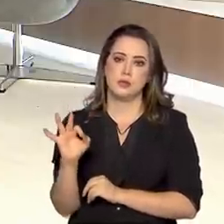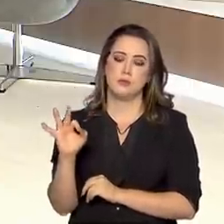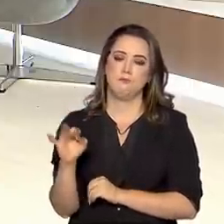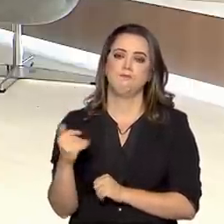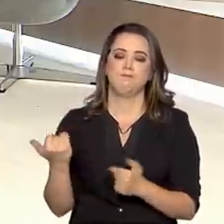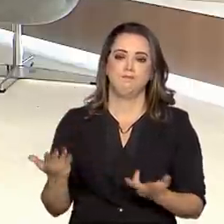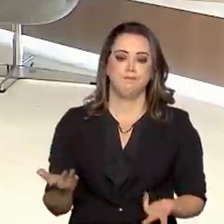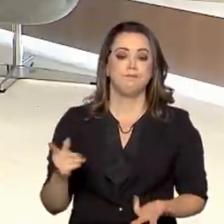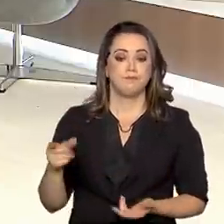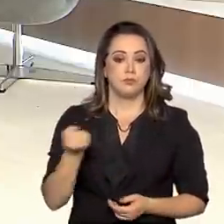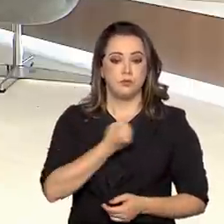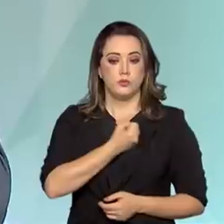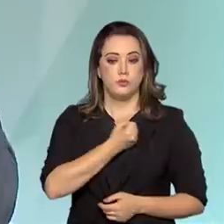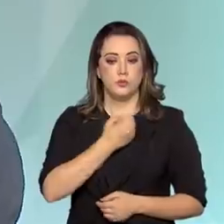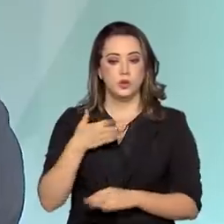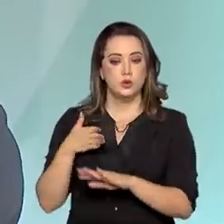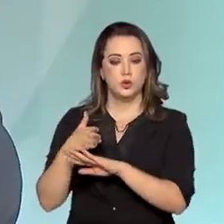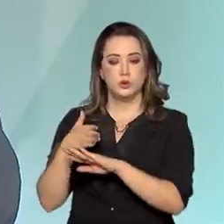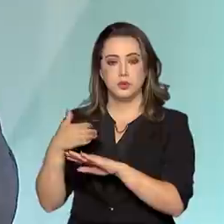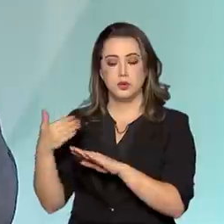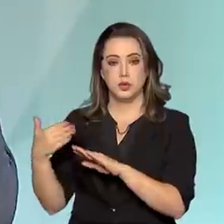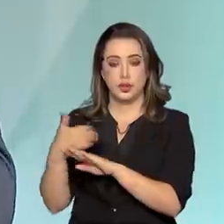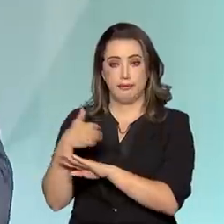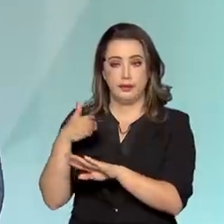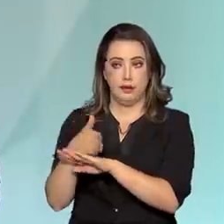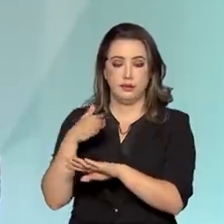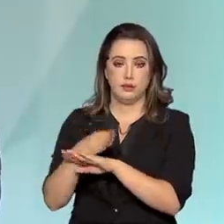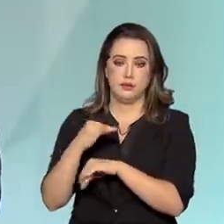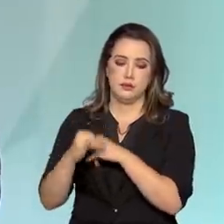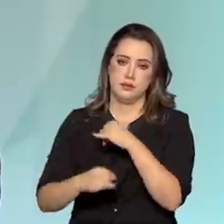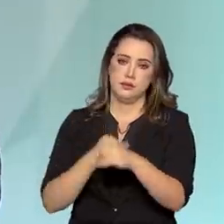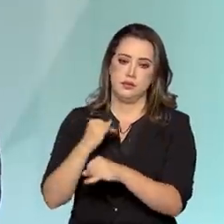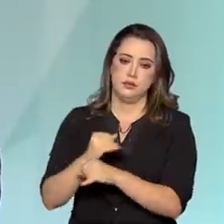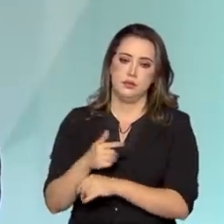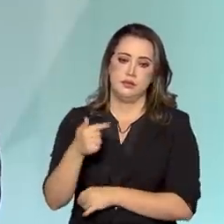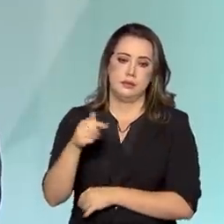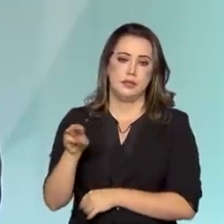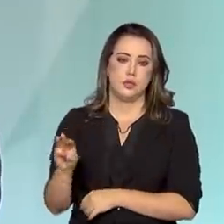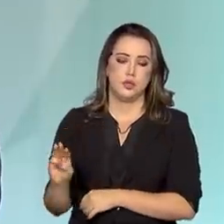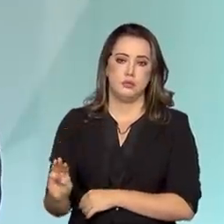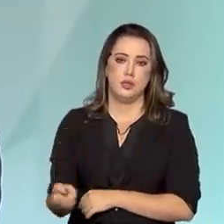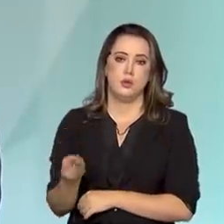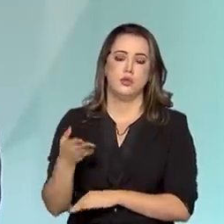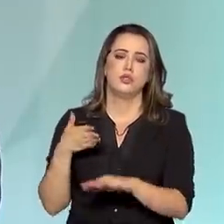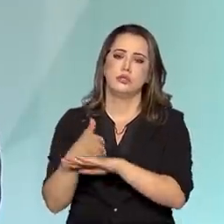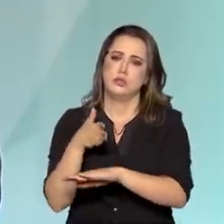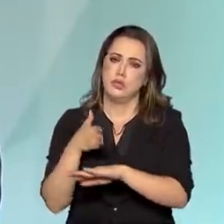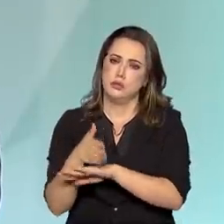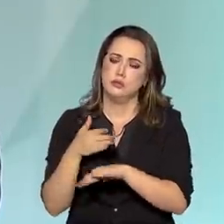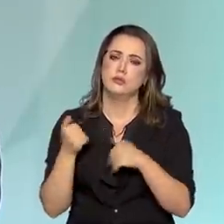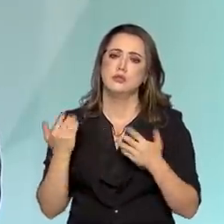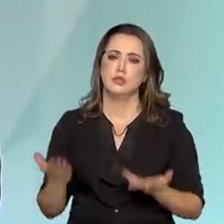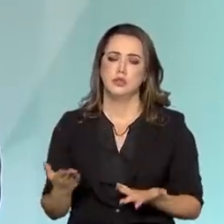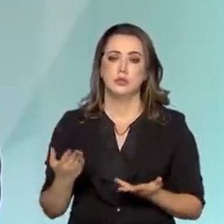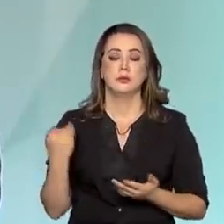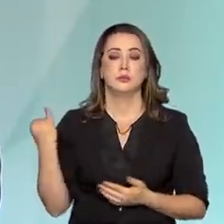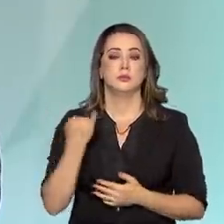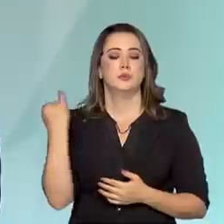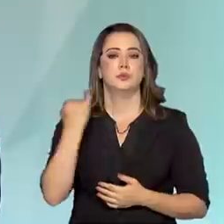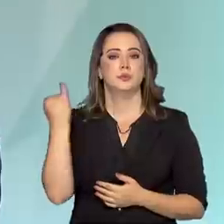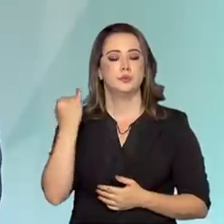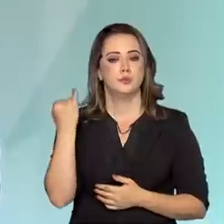Então, assim, o número de acessos, por exemplo, só no mês de março de 2021, nós tivemos 7 milhões de acessos. Então, é uma ordem de